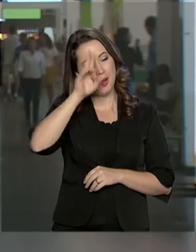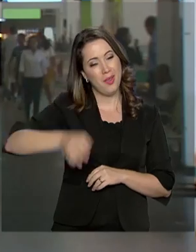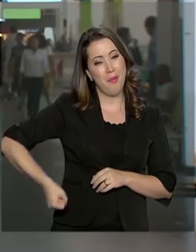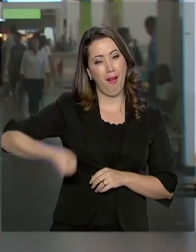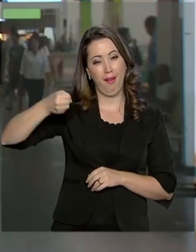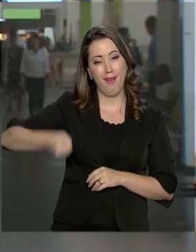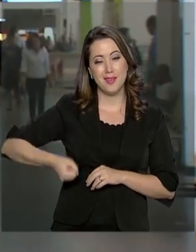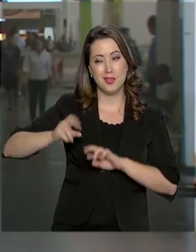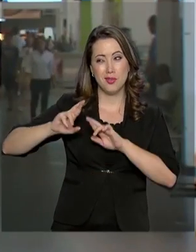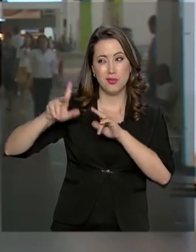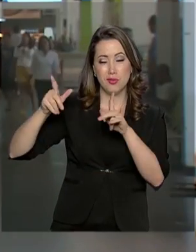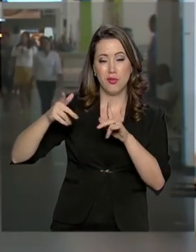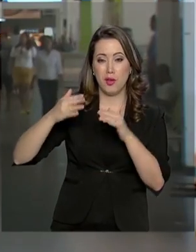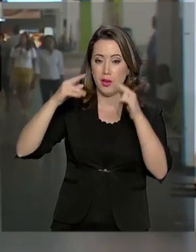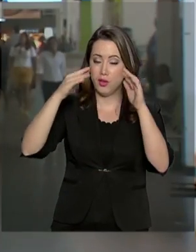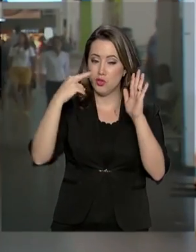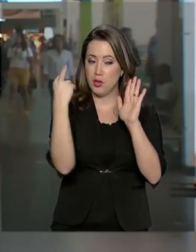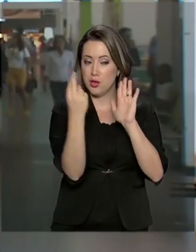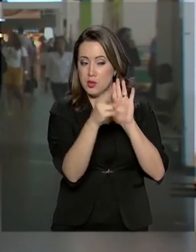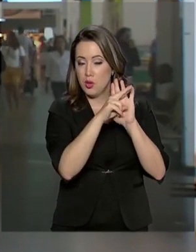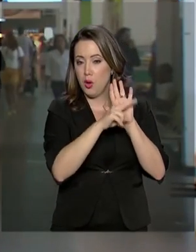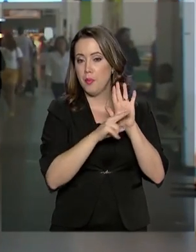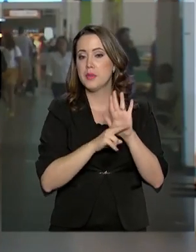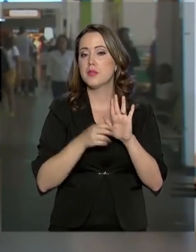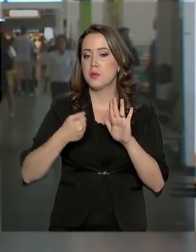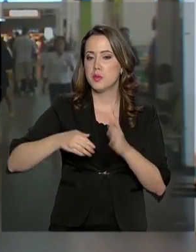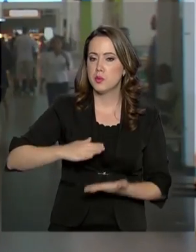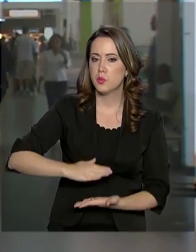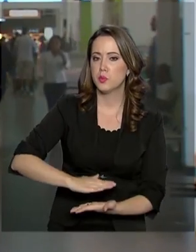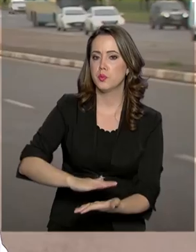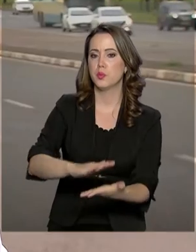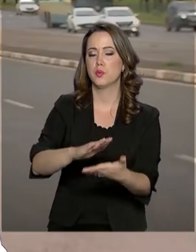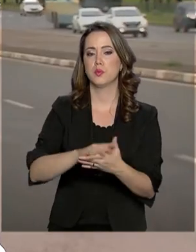e com mais de 10 quilos devem ser despachadas.